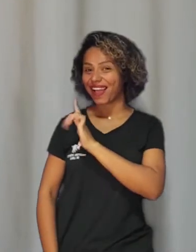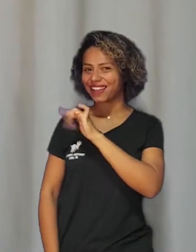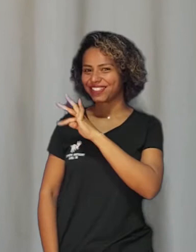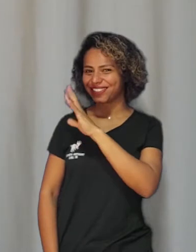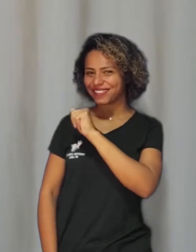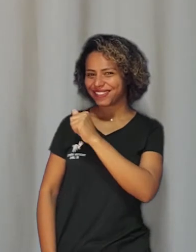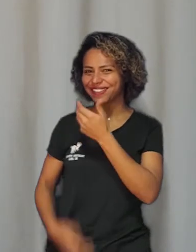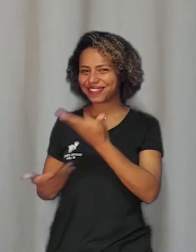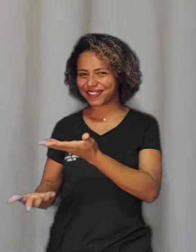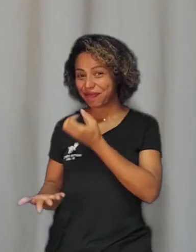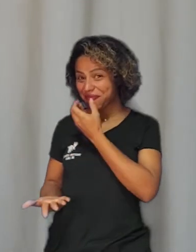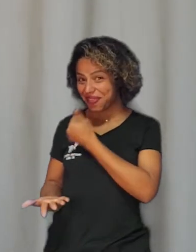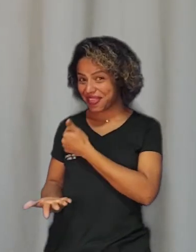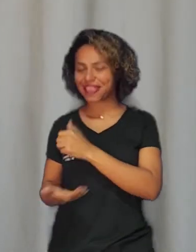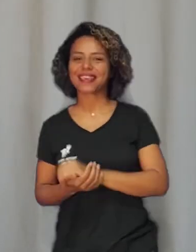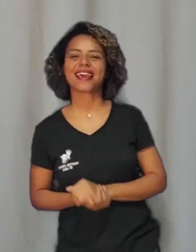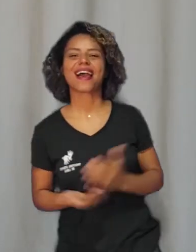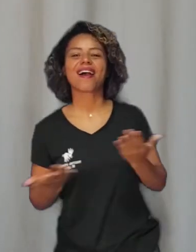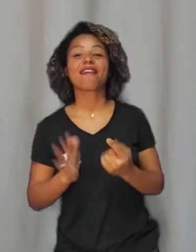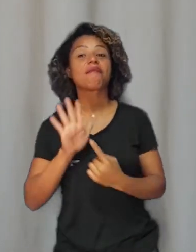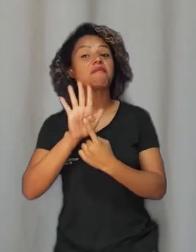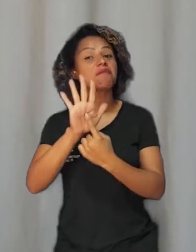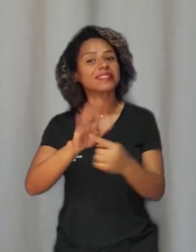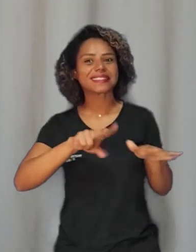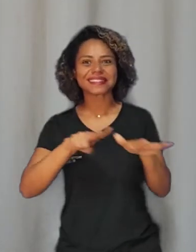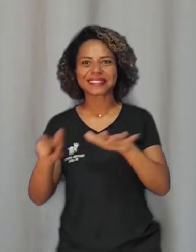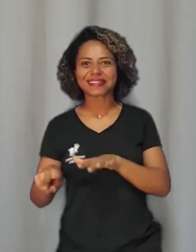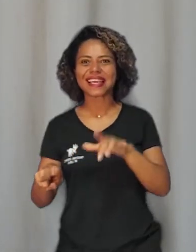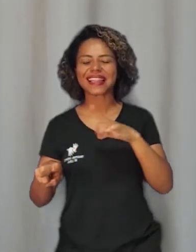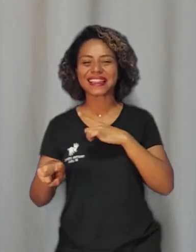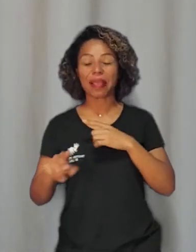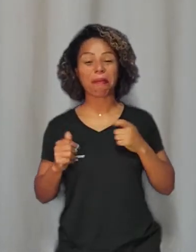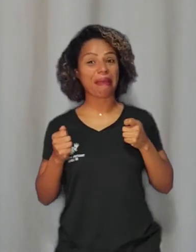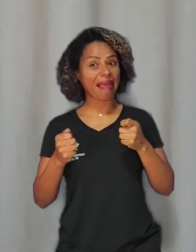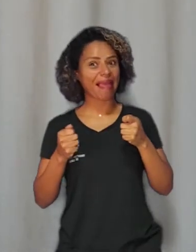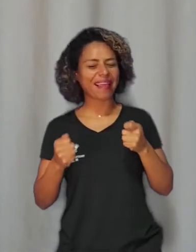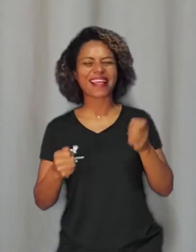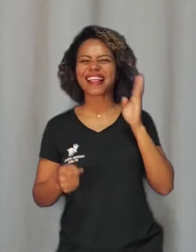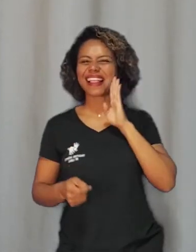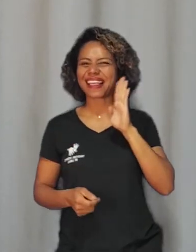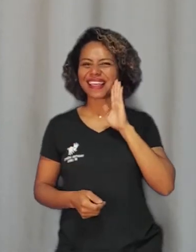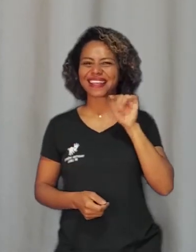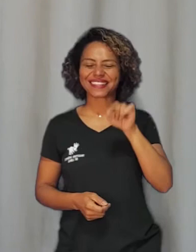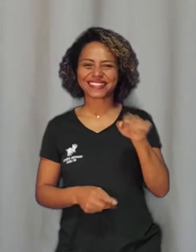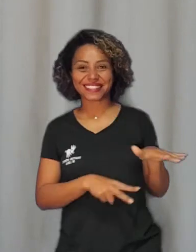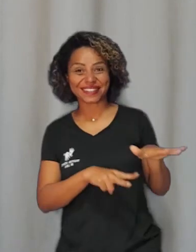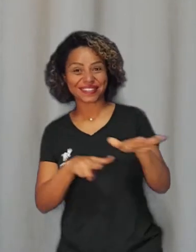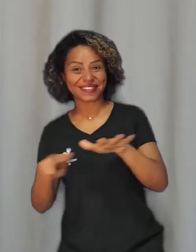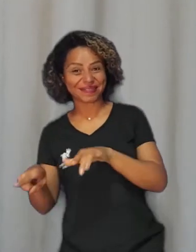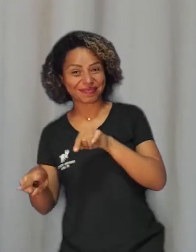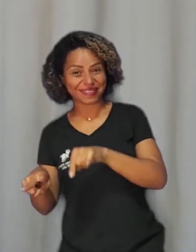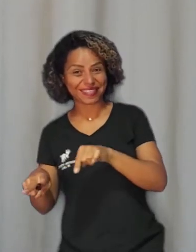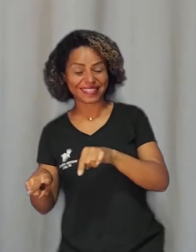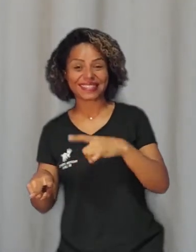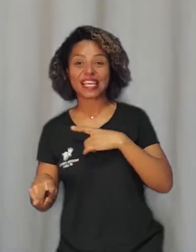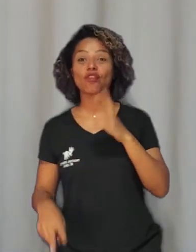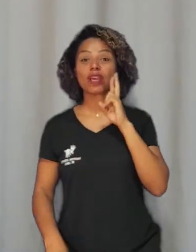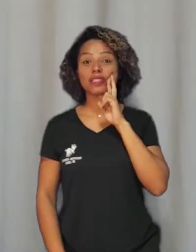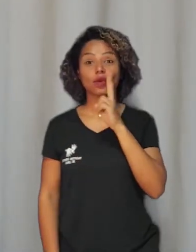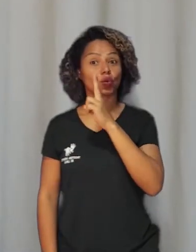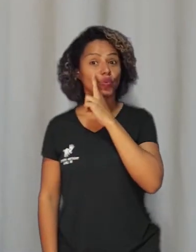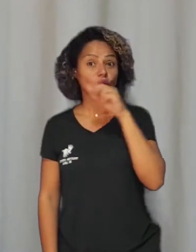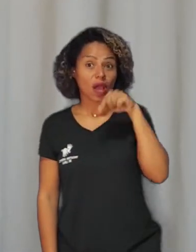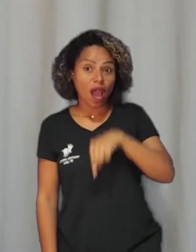Tudo bem? O nosso Destaque esta semana é uma campanha super bacana promovida pelo restaurante universitário aqui do campus para